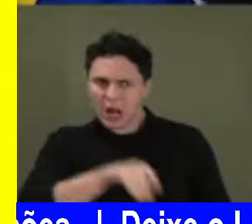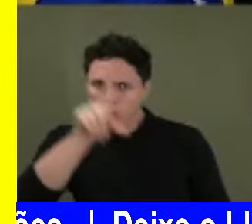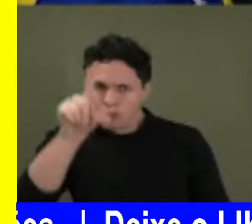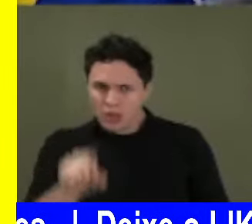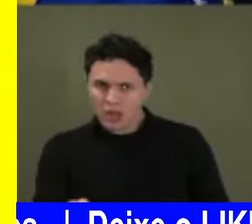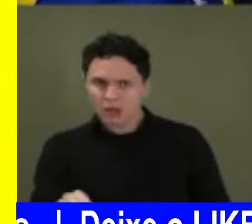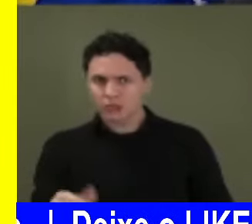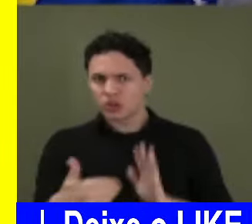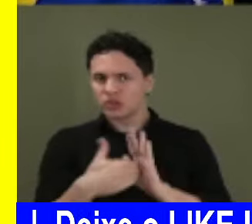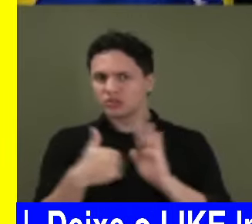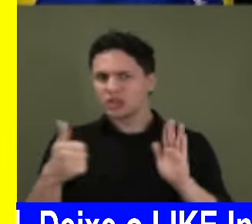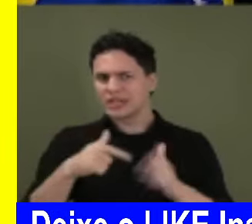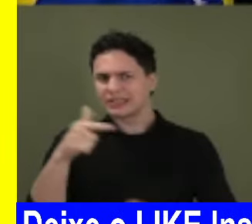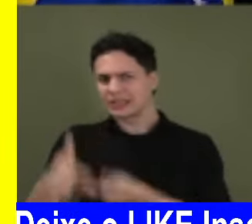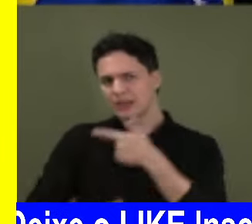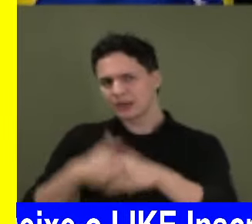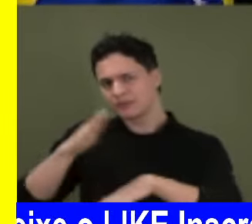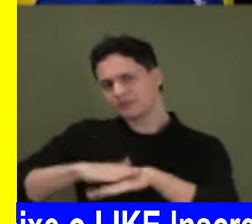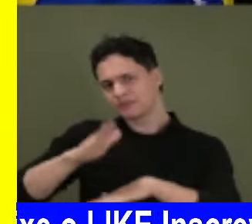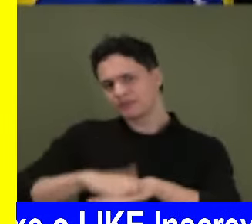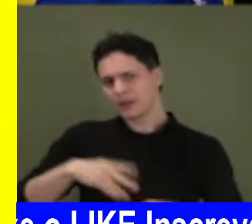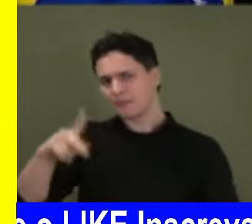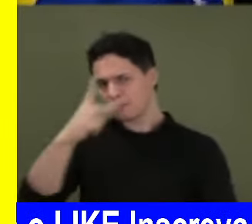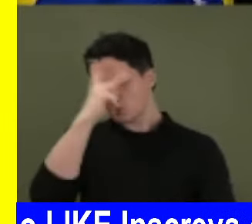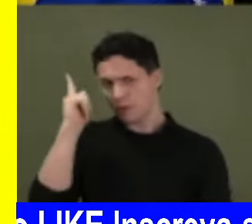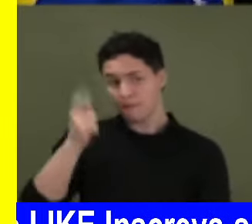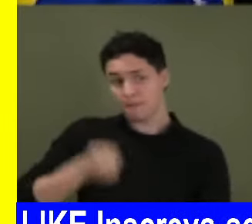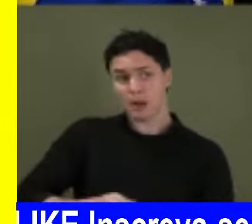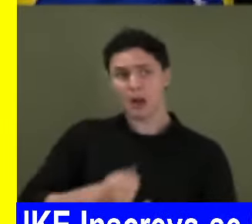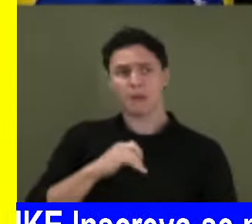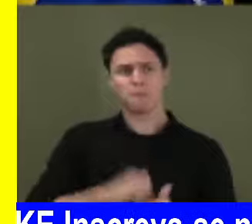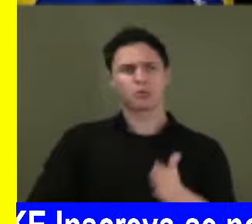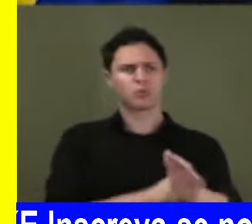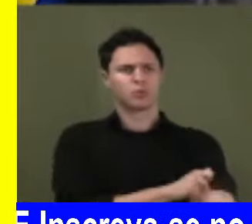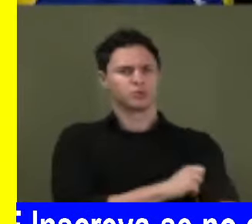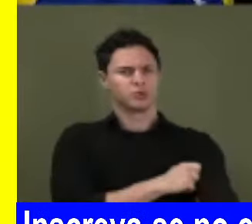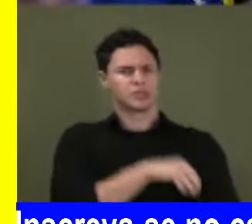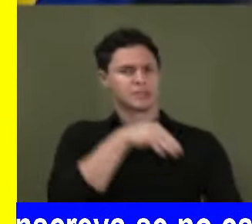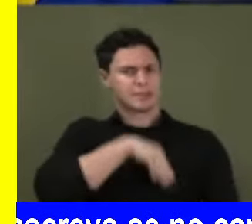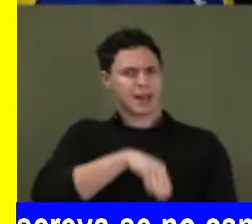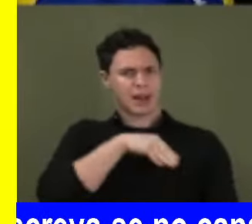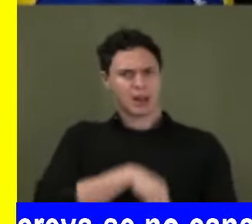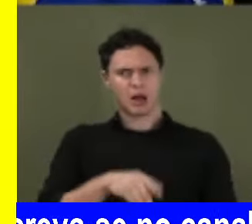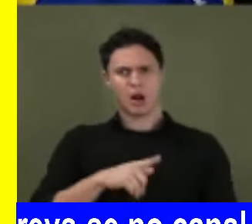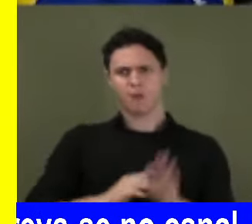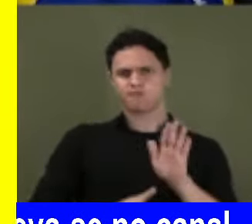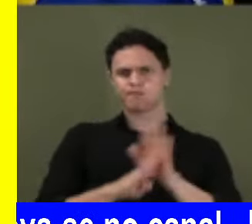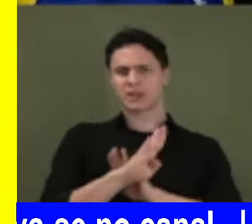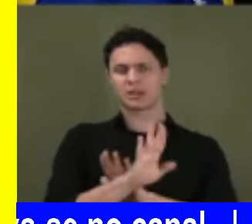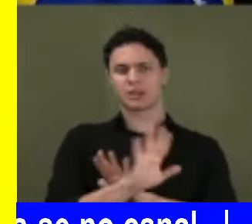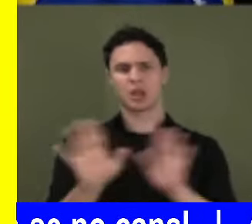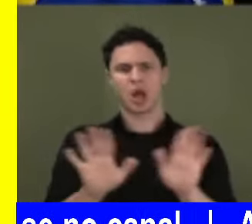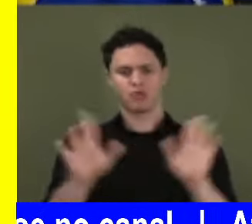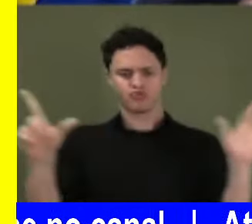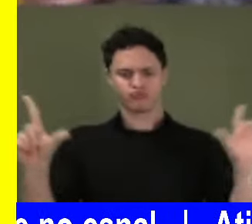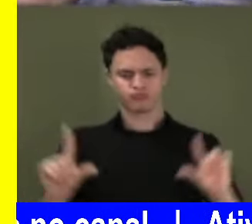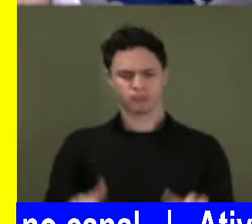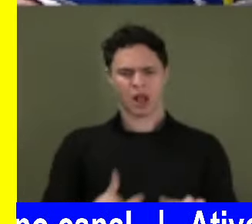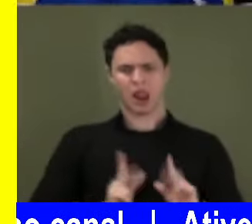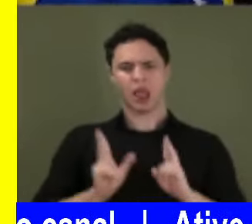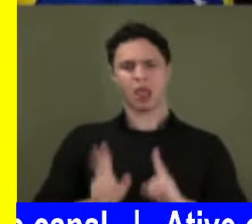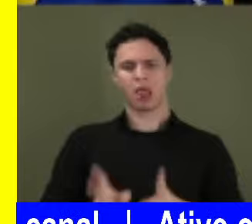cortar do trabalhador? Do pagador de imposto? O salário mínimo, em vez de aumentar, vai reduzir? Para ficar mantendo essas